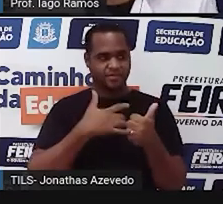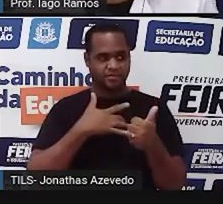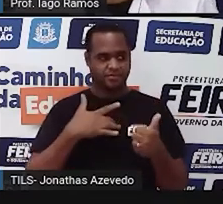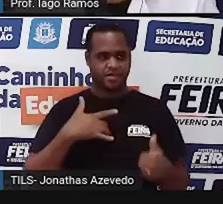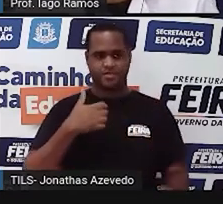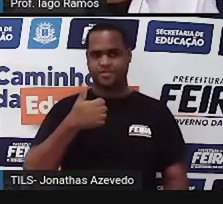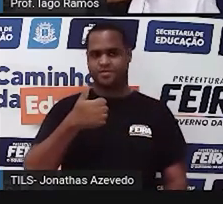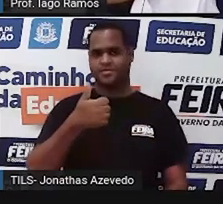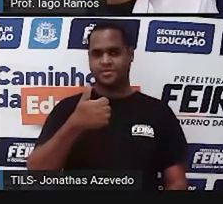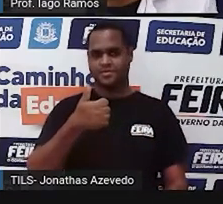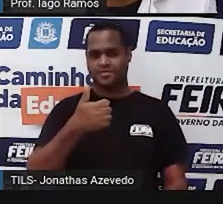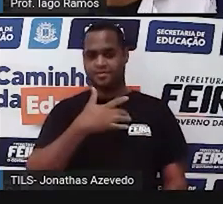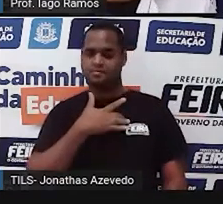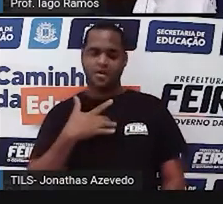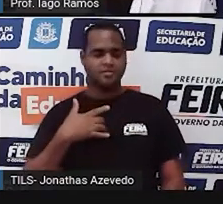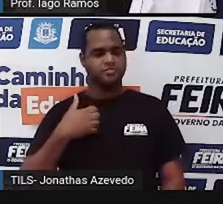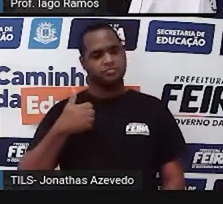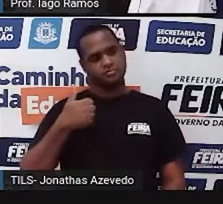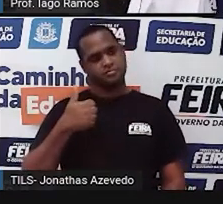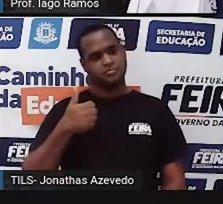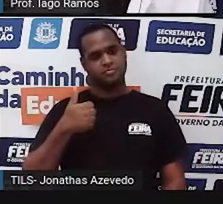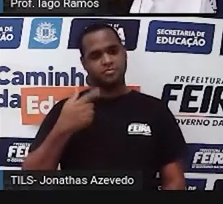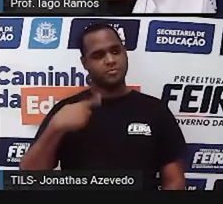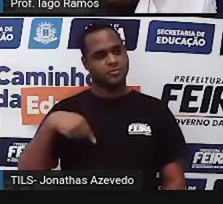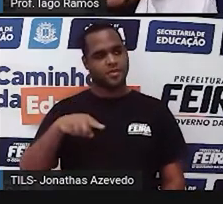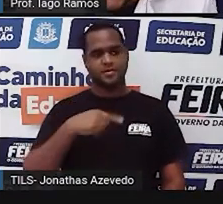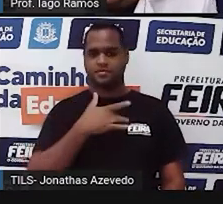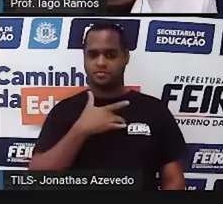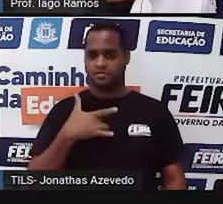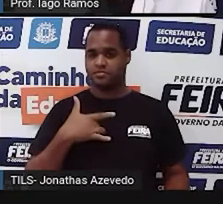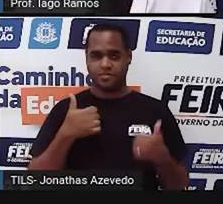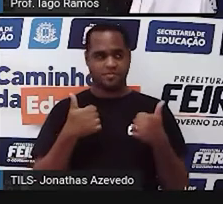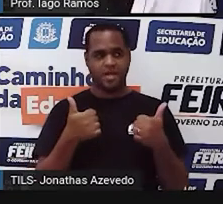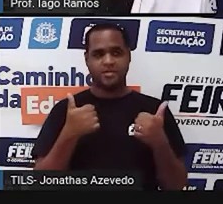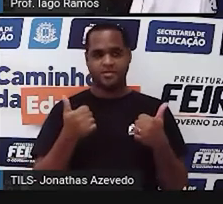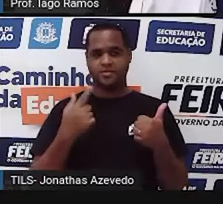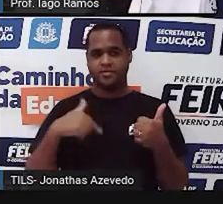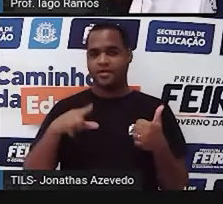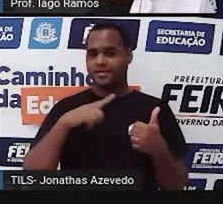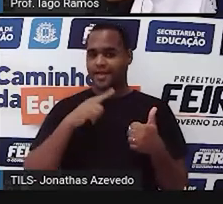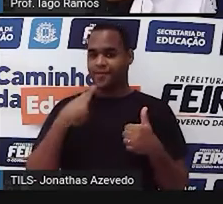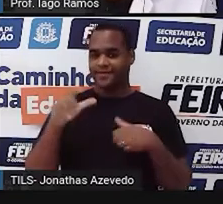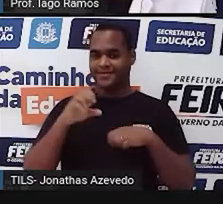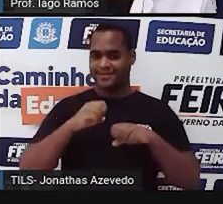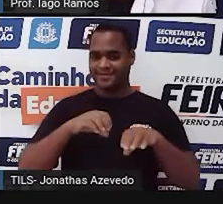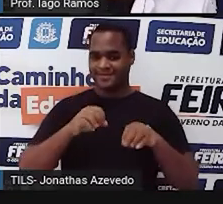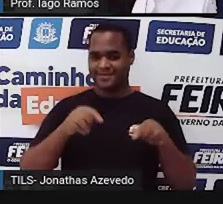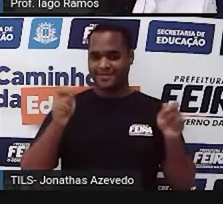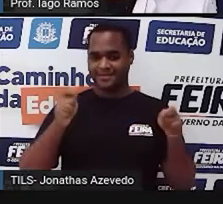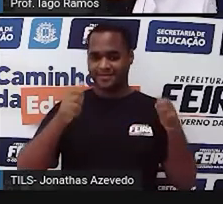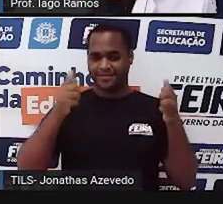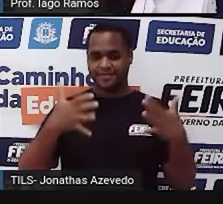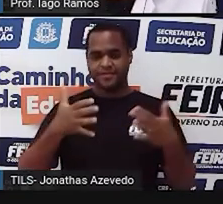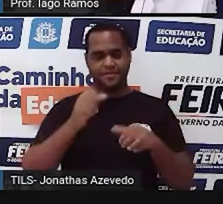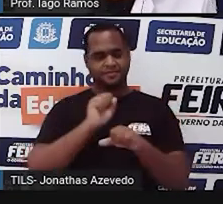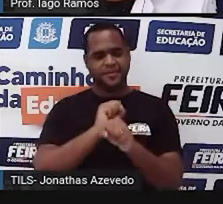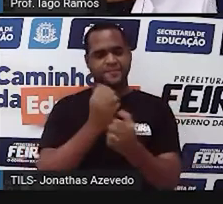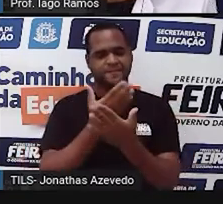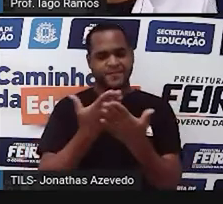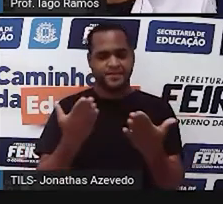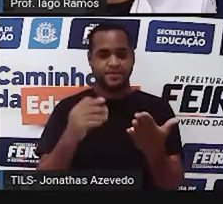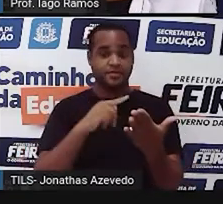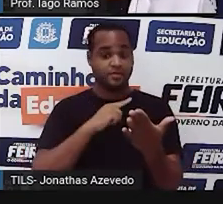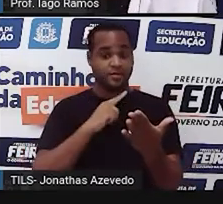você? Tudo bem comigo? Tudo bem conosco? Mais uma aula. Espero que a gente tenha aqui um